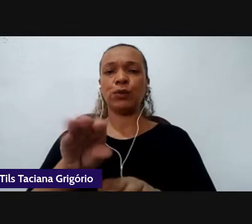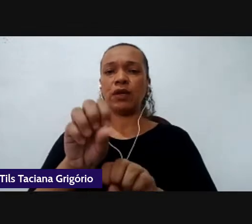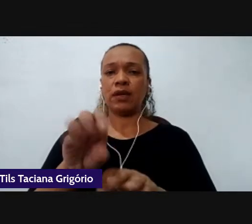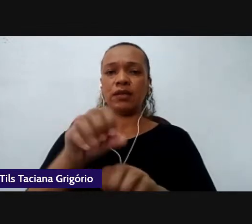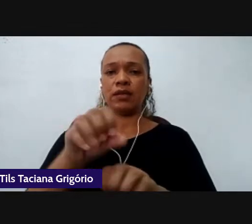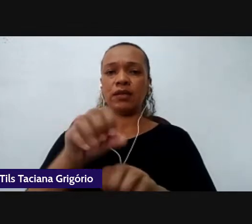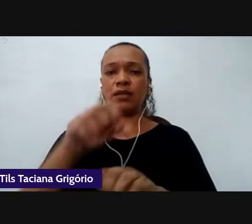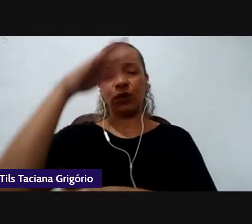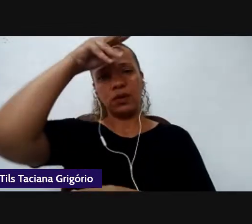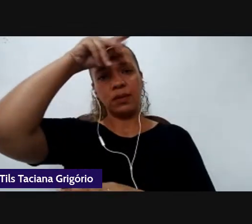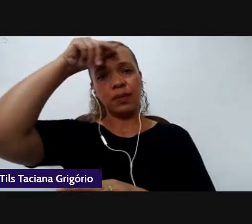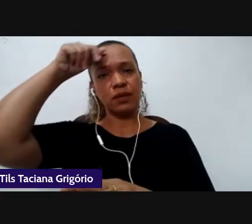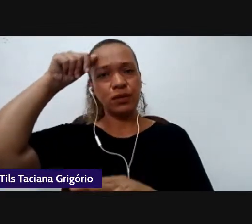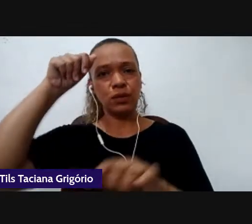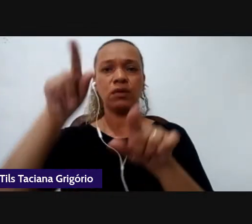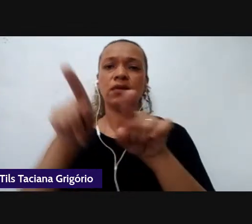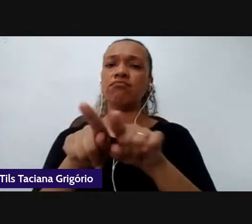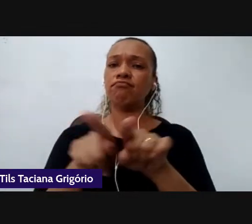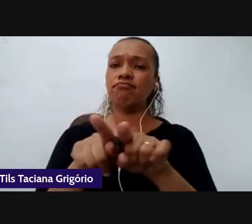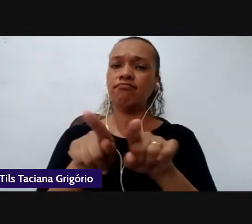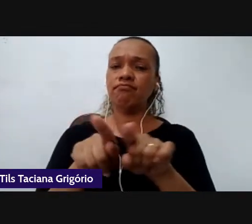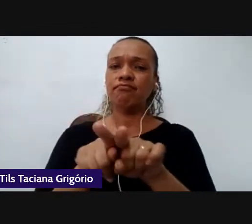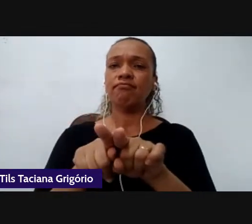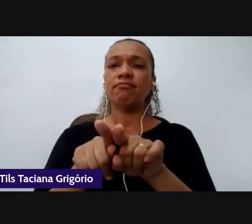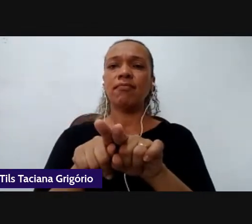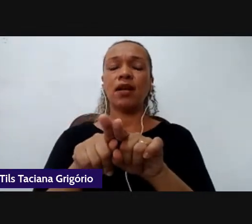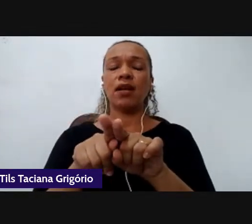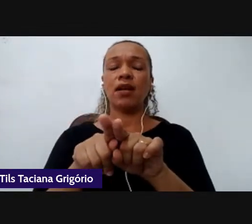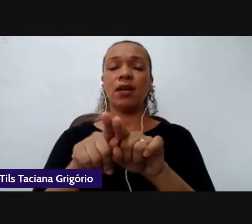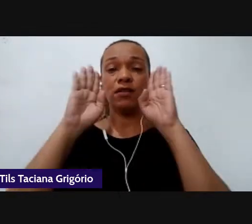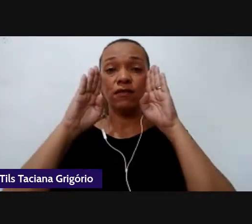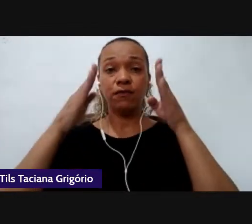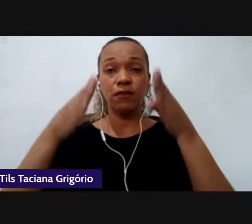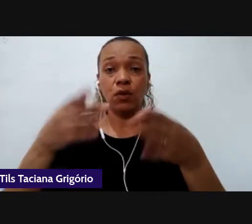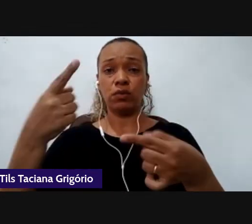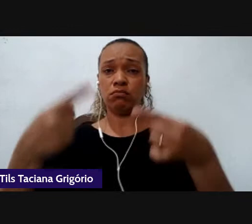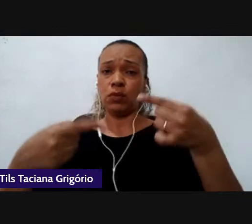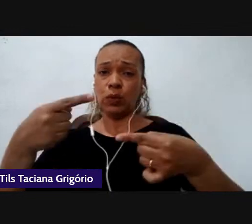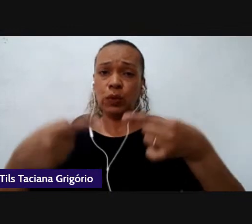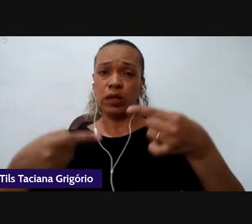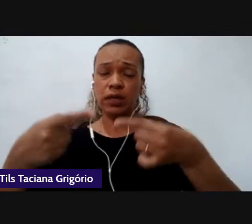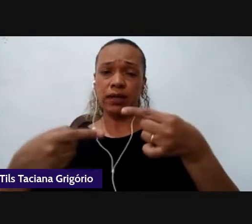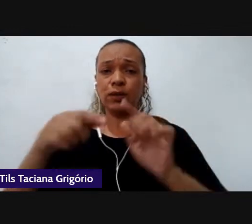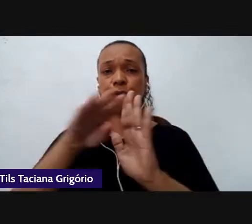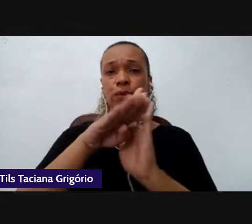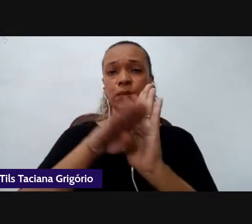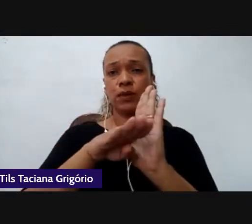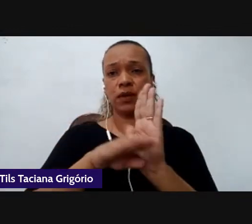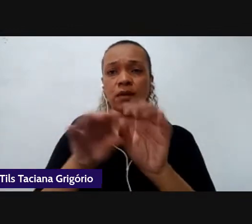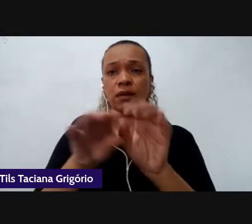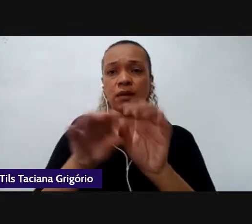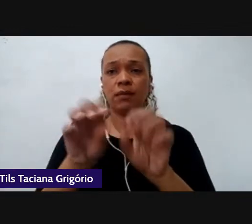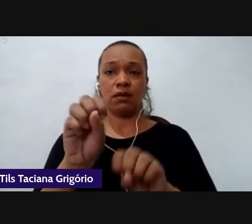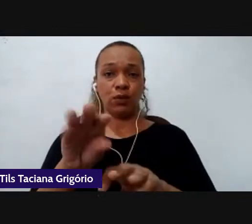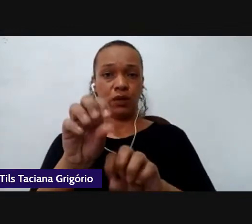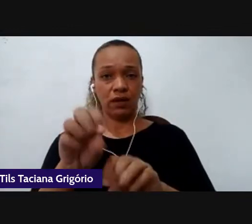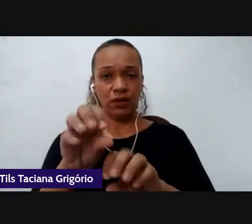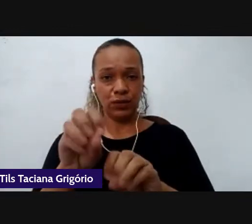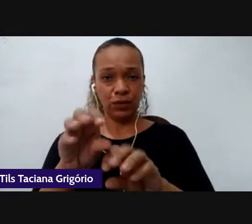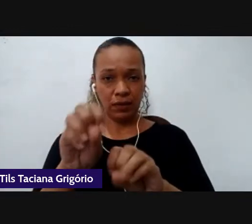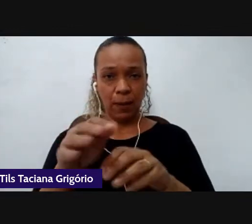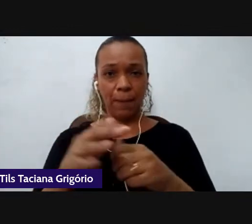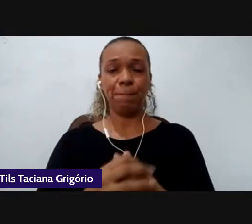trabalhando especificamente com as políticas e os programas educacionais, né, na secretaria, e